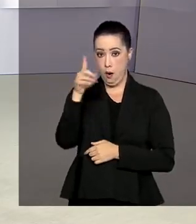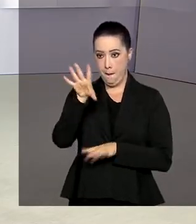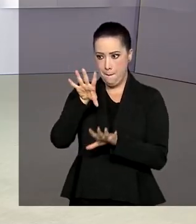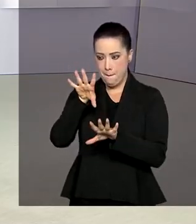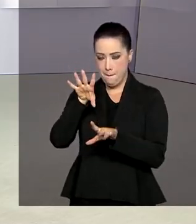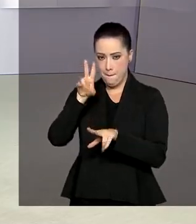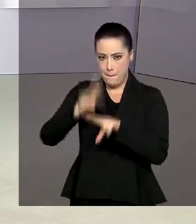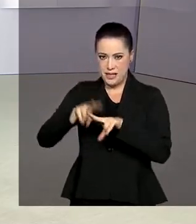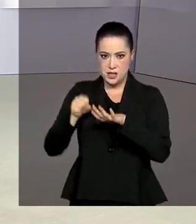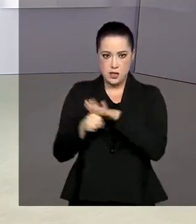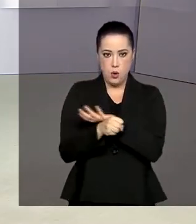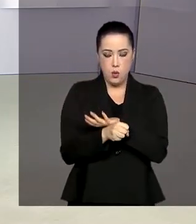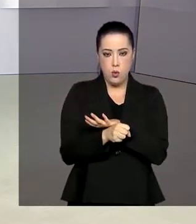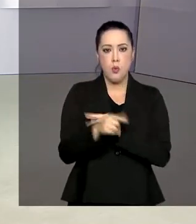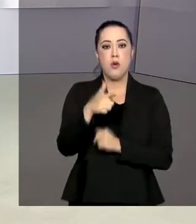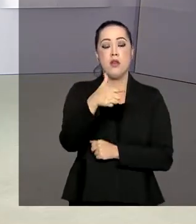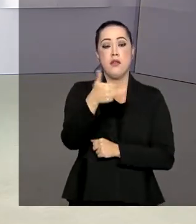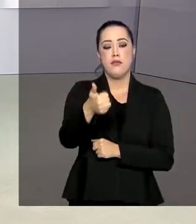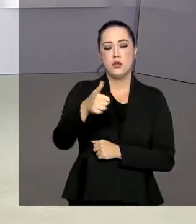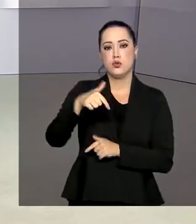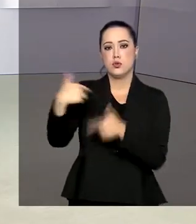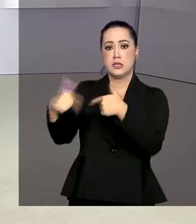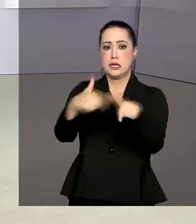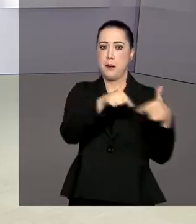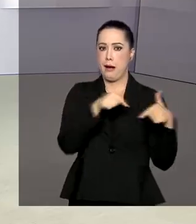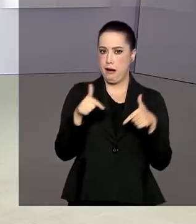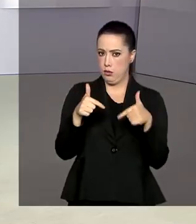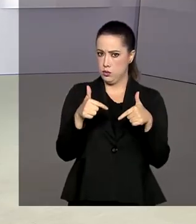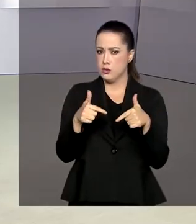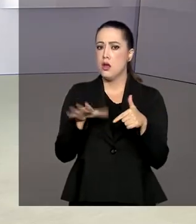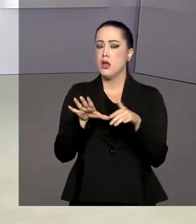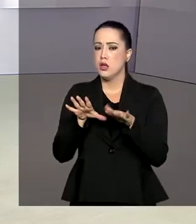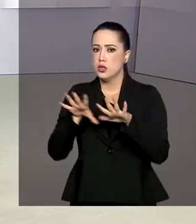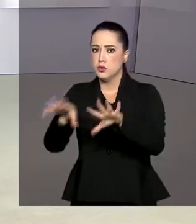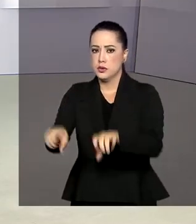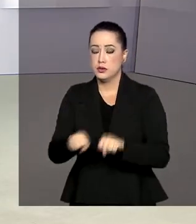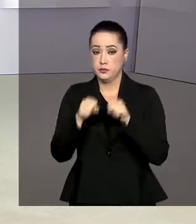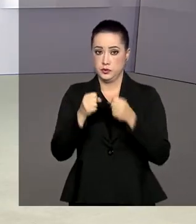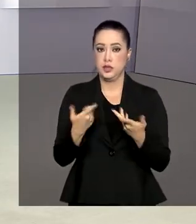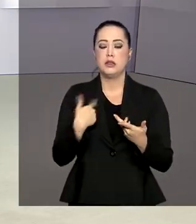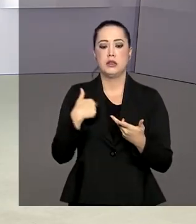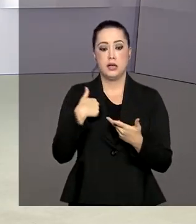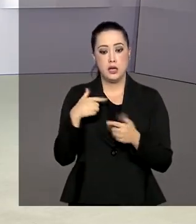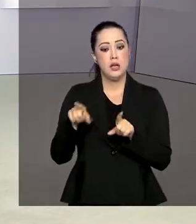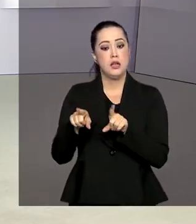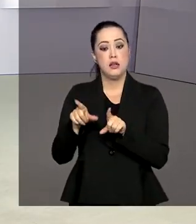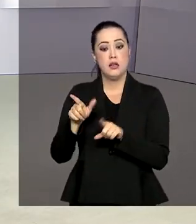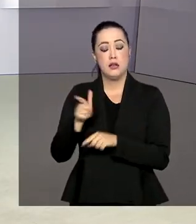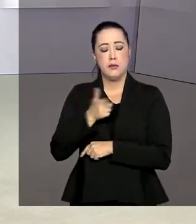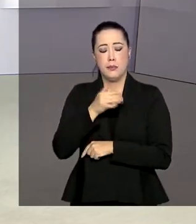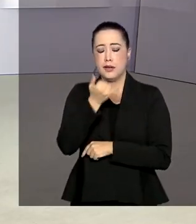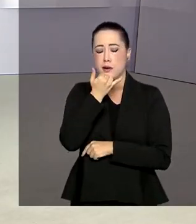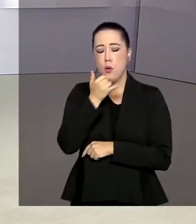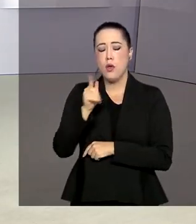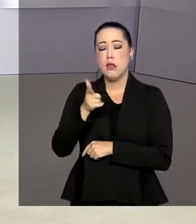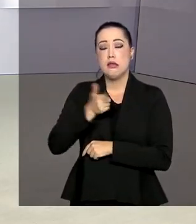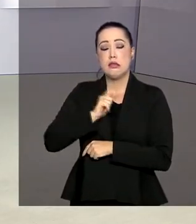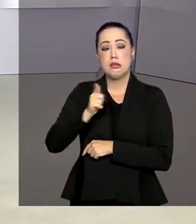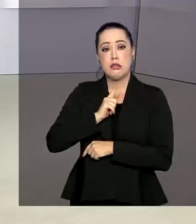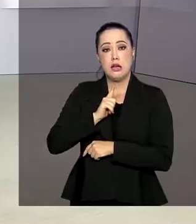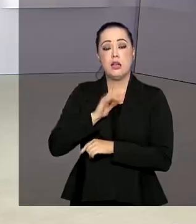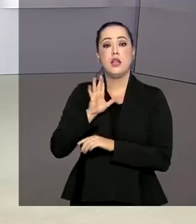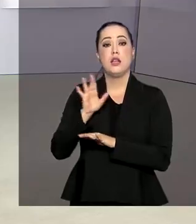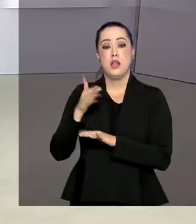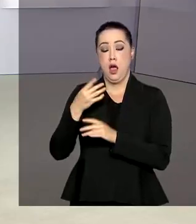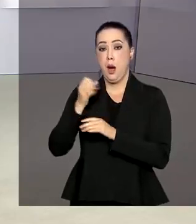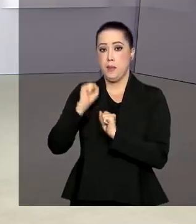apreensão. O governo mantém o canal Fala BR para o recebimento de denúncias. Quem tiver informações sobre essa